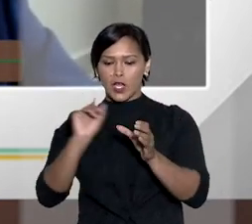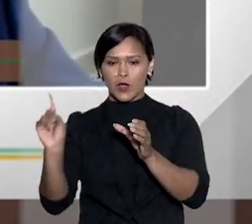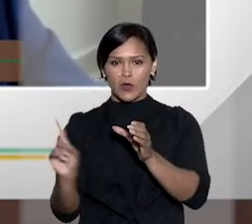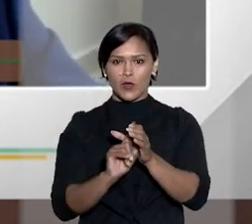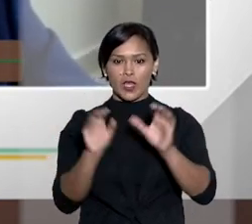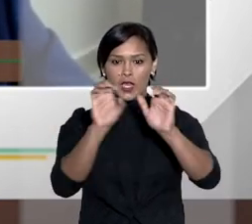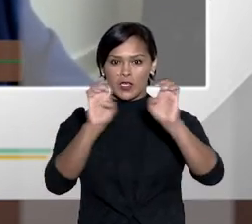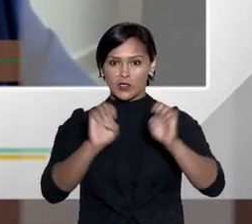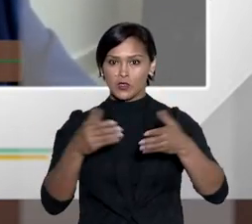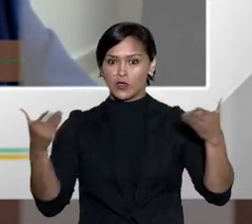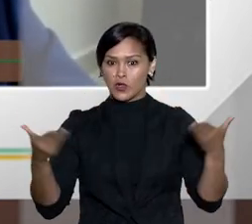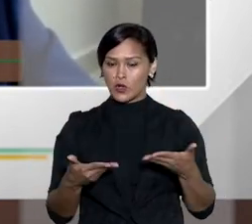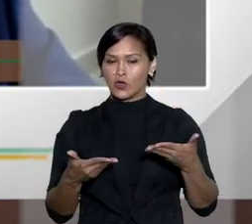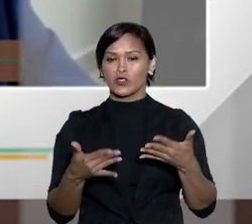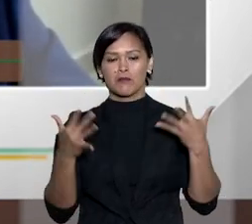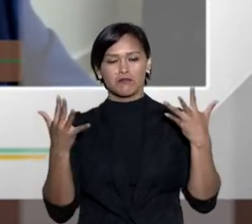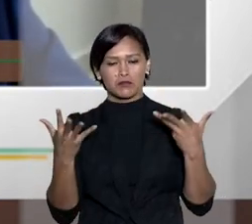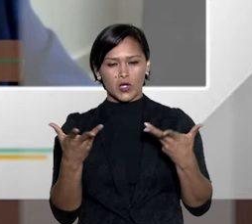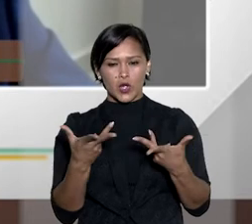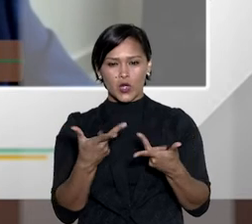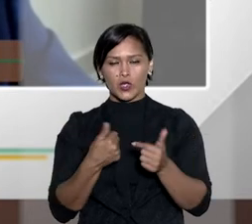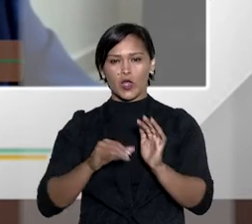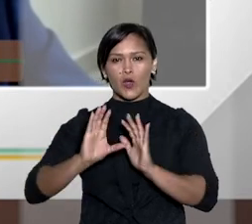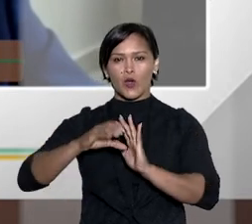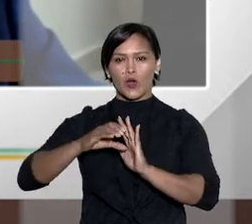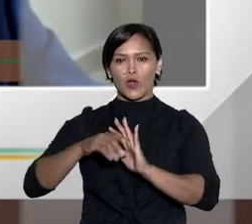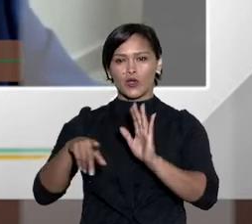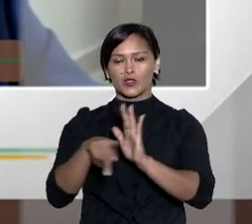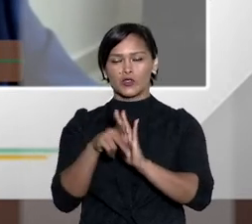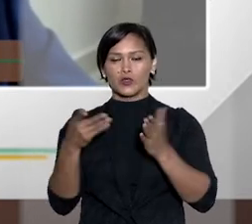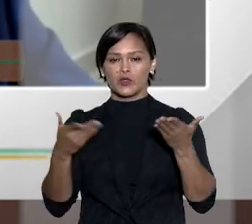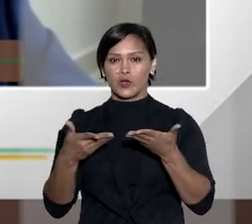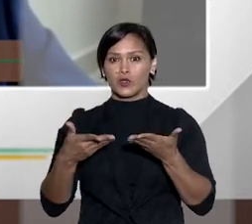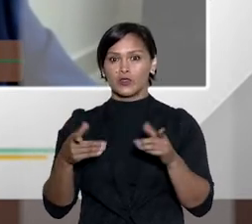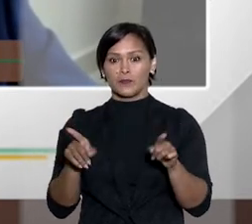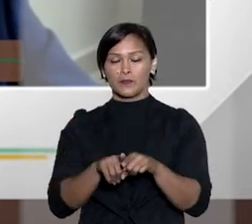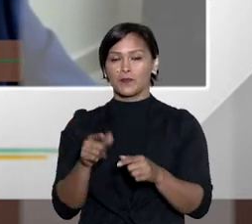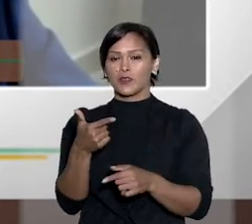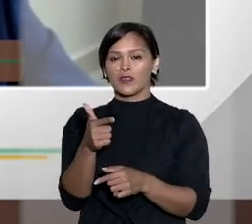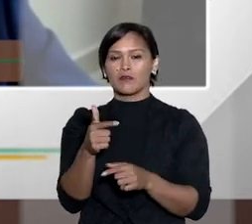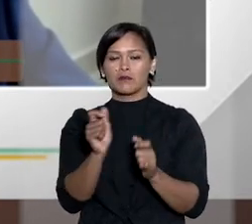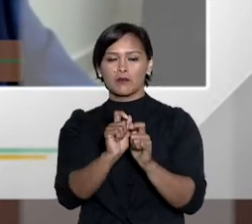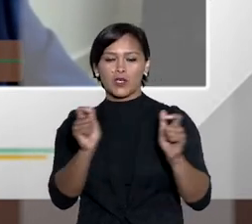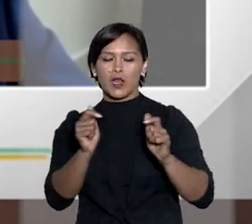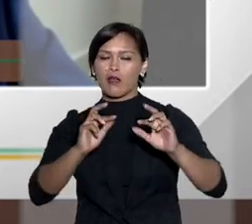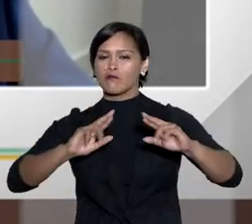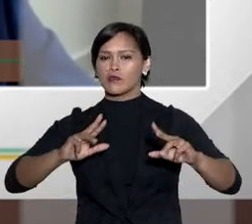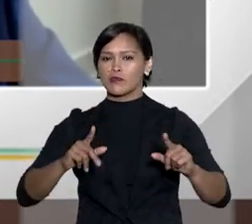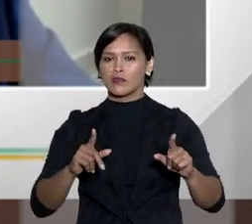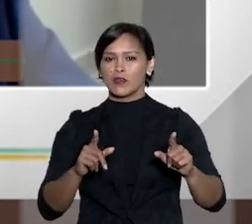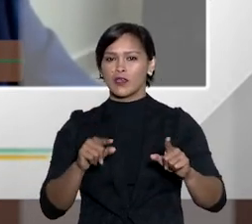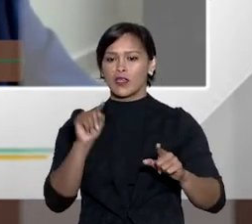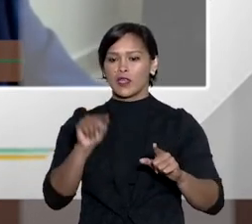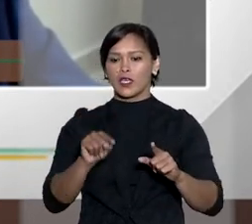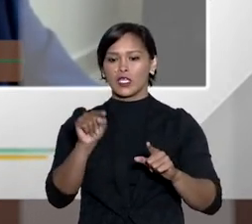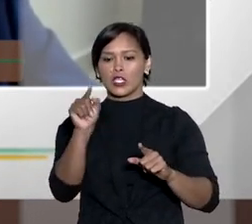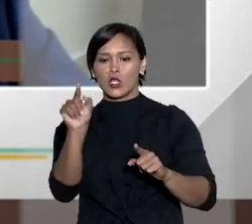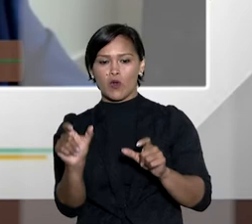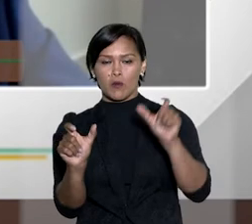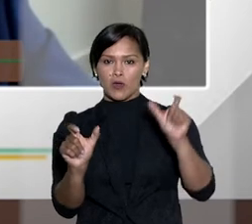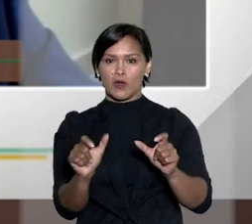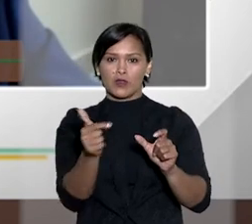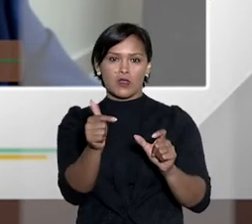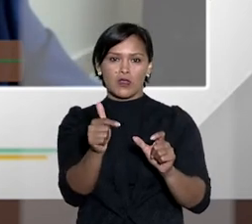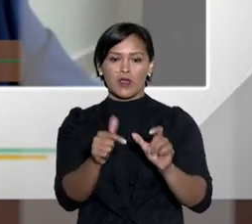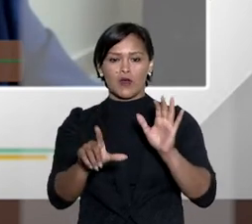mantendo o foco central na composição essa estrutura hoje está bem prestigiada no atual código de processo civil então não há